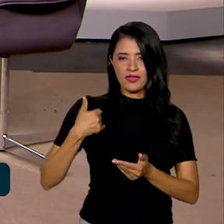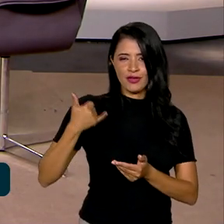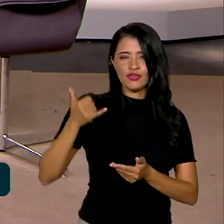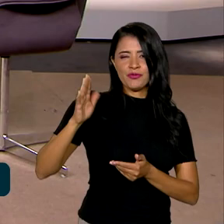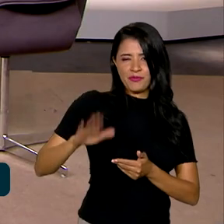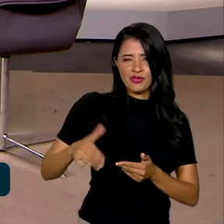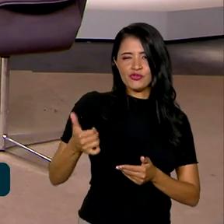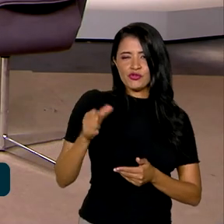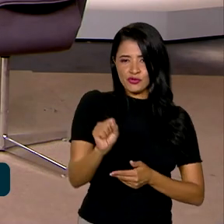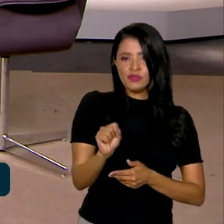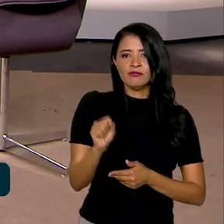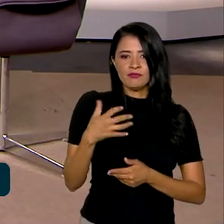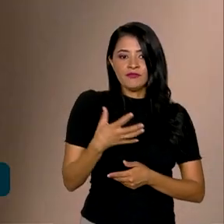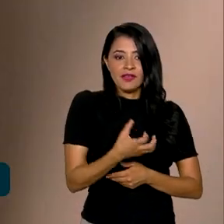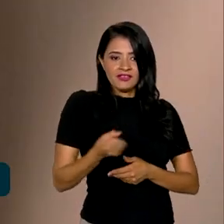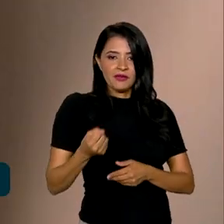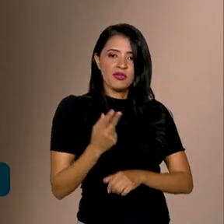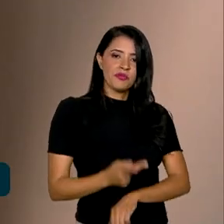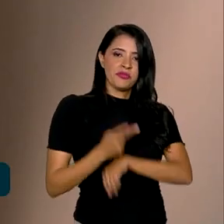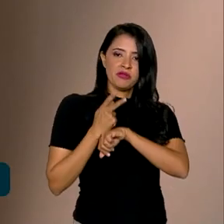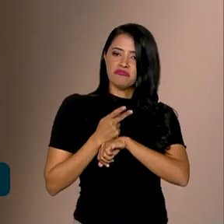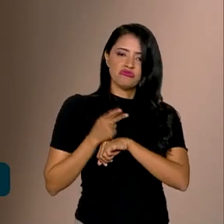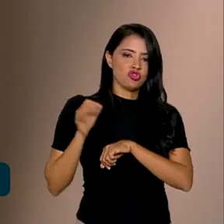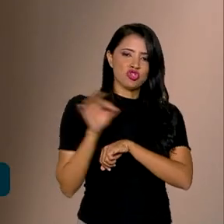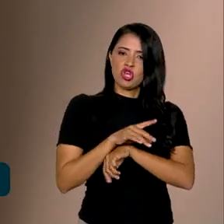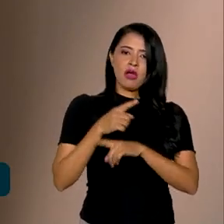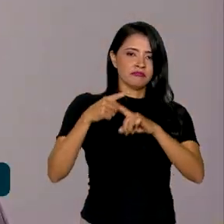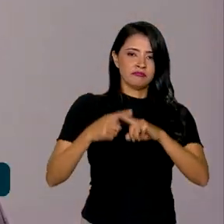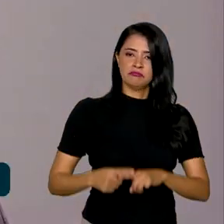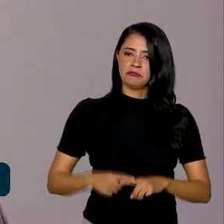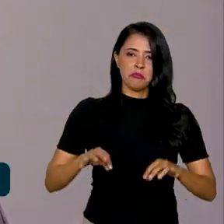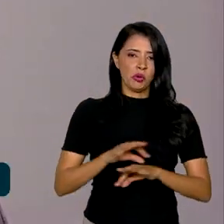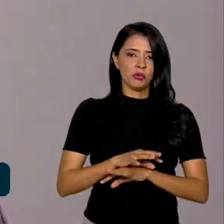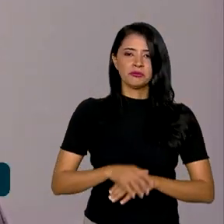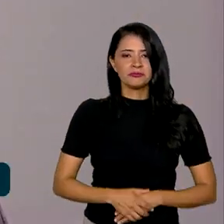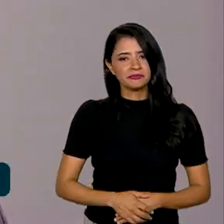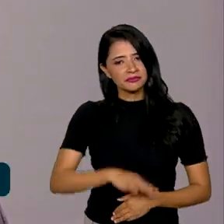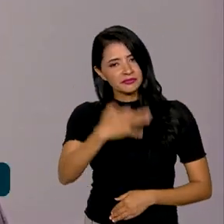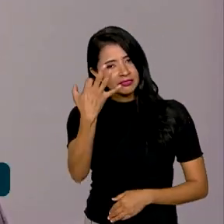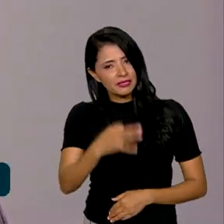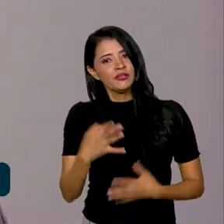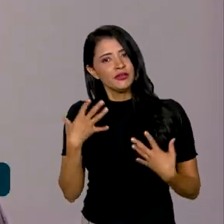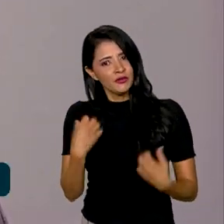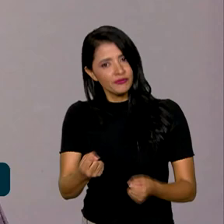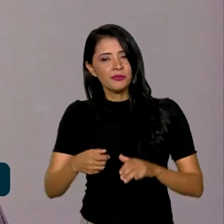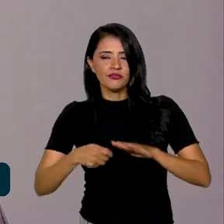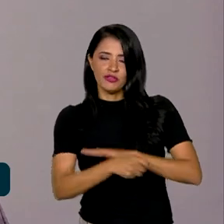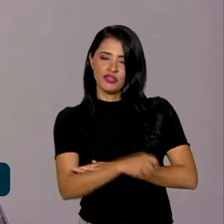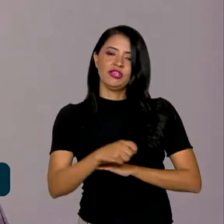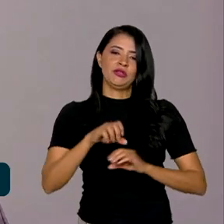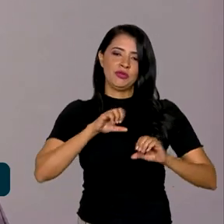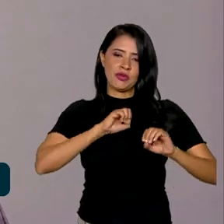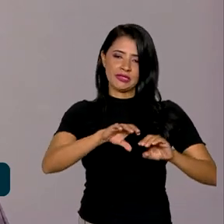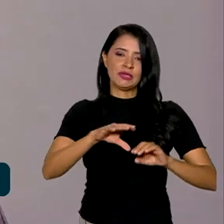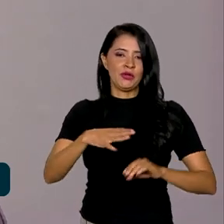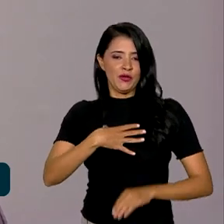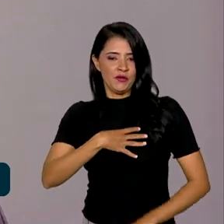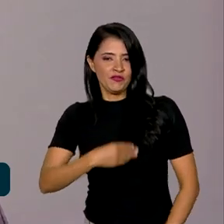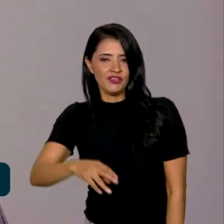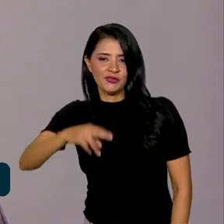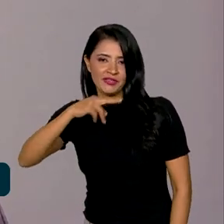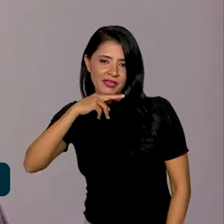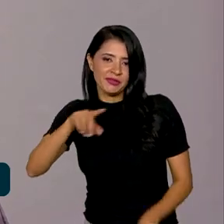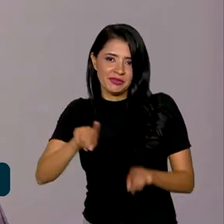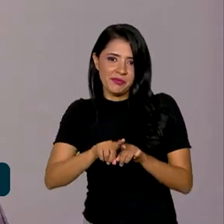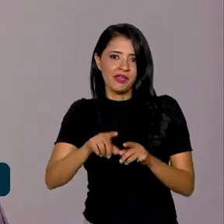que vai receber aquele prêmio e já está concorrendo. Excelente. Vamos investir na educação dos filhos, dos netos e